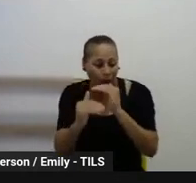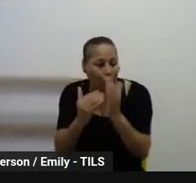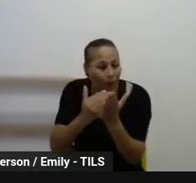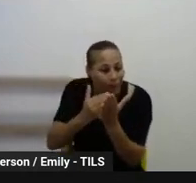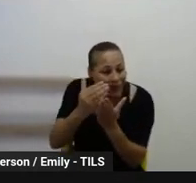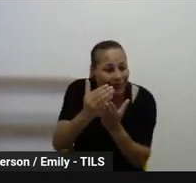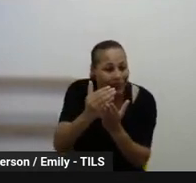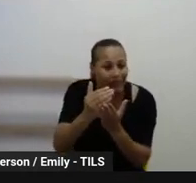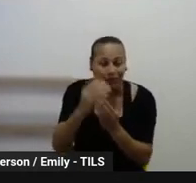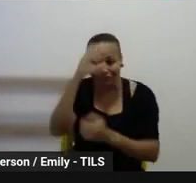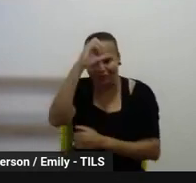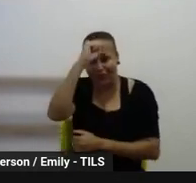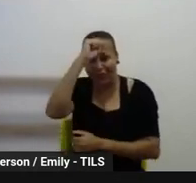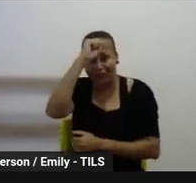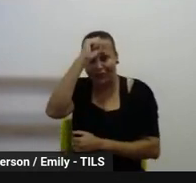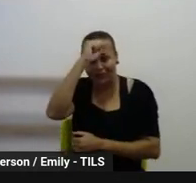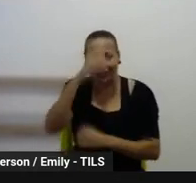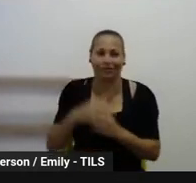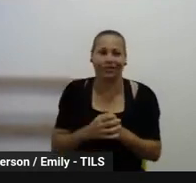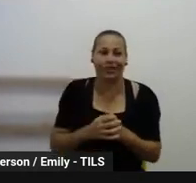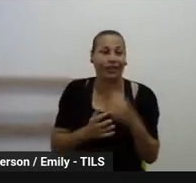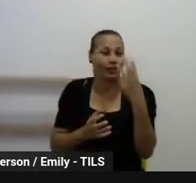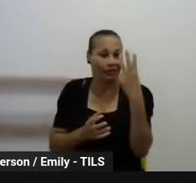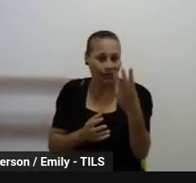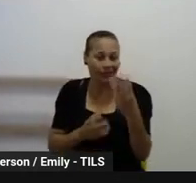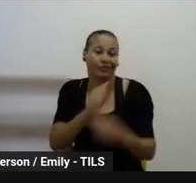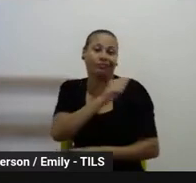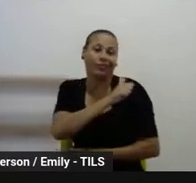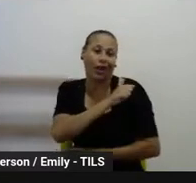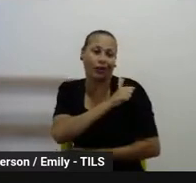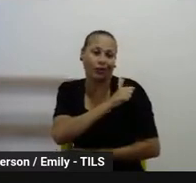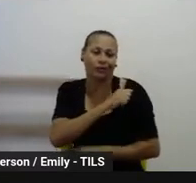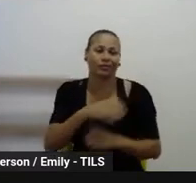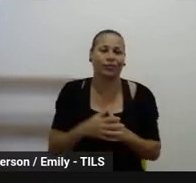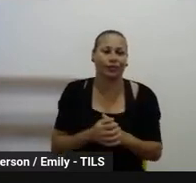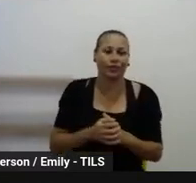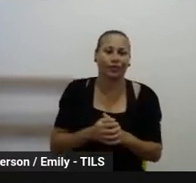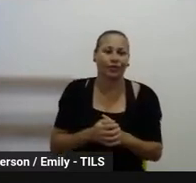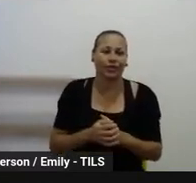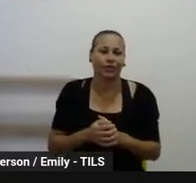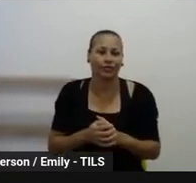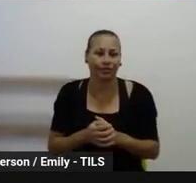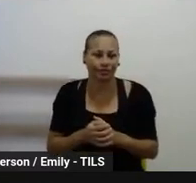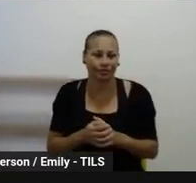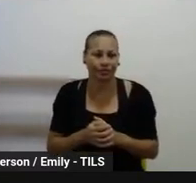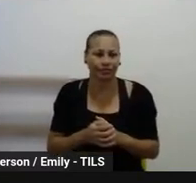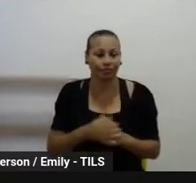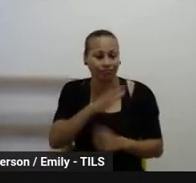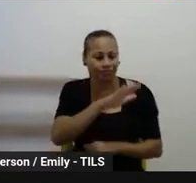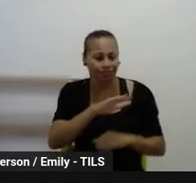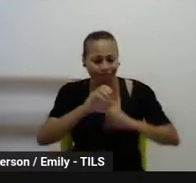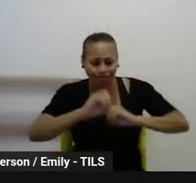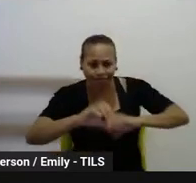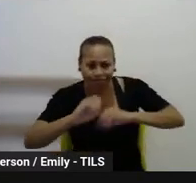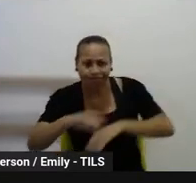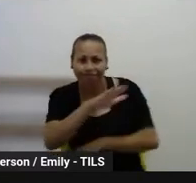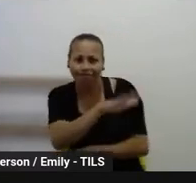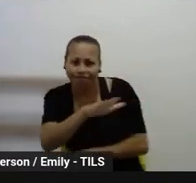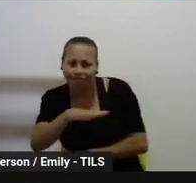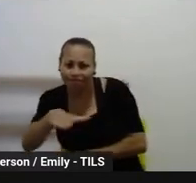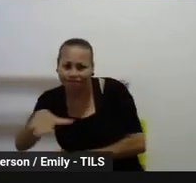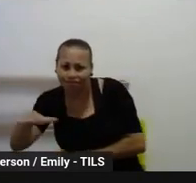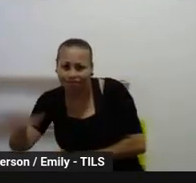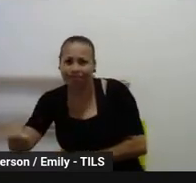anos finais, nós só temos três estudantes, né, a educação infantil é o segundo, né, maior número de estudantes